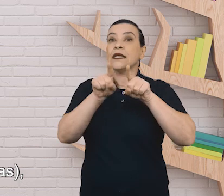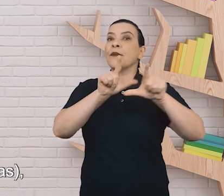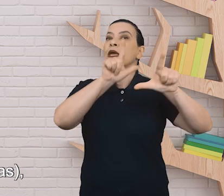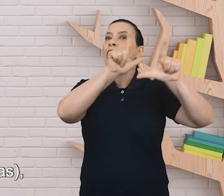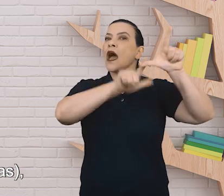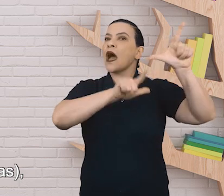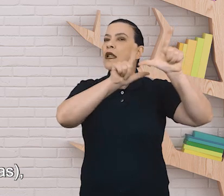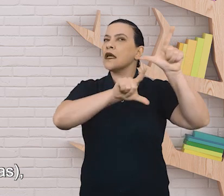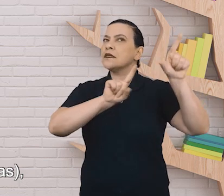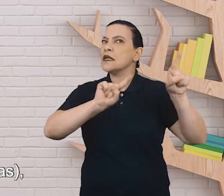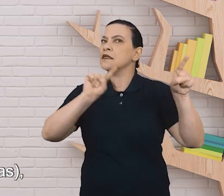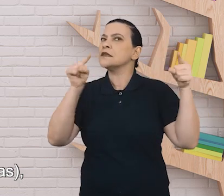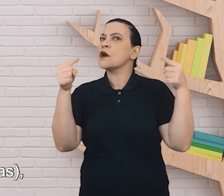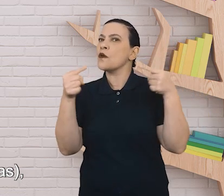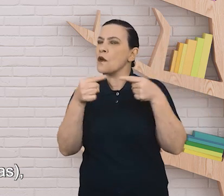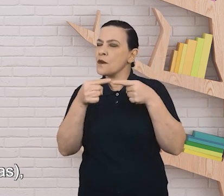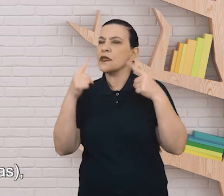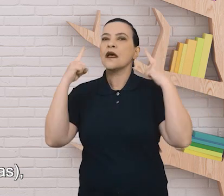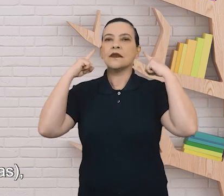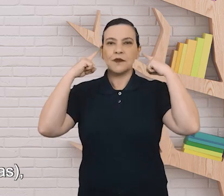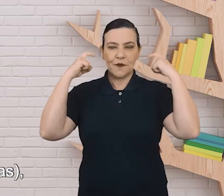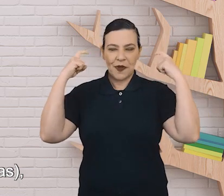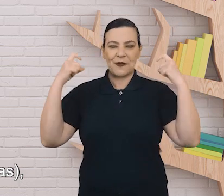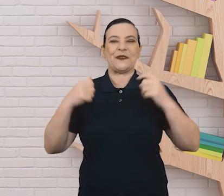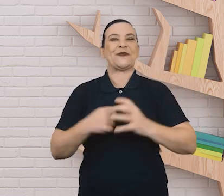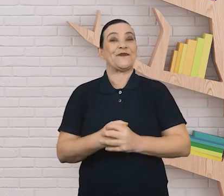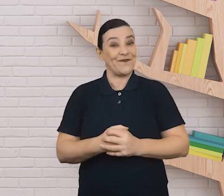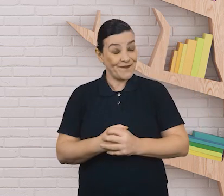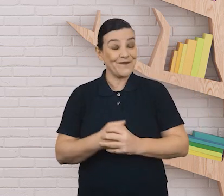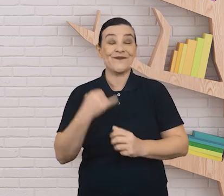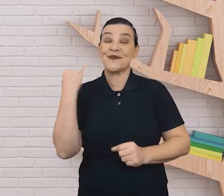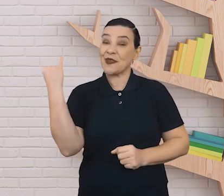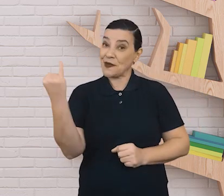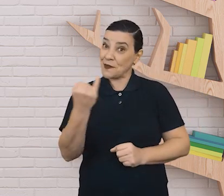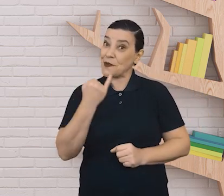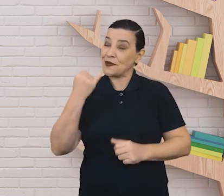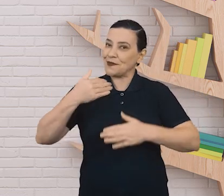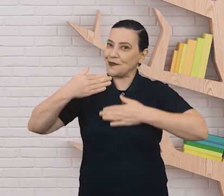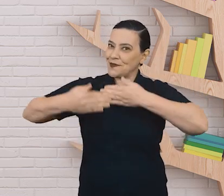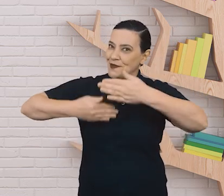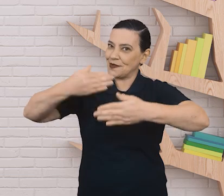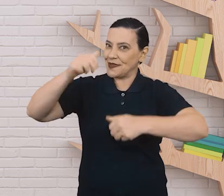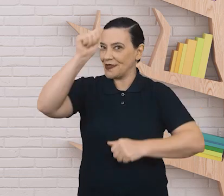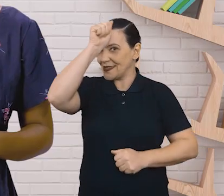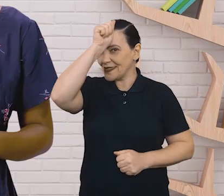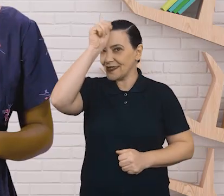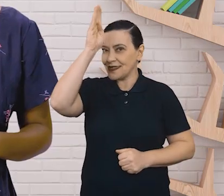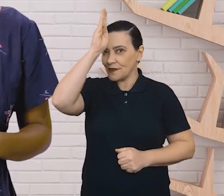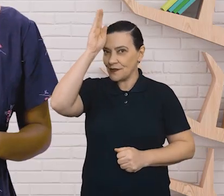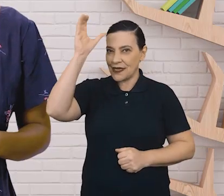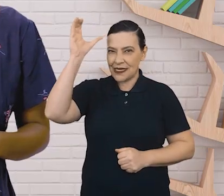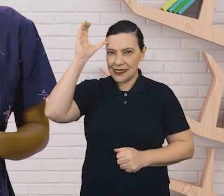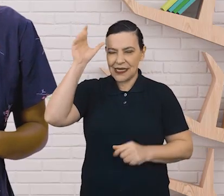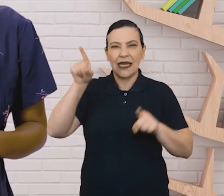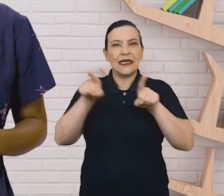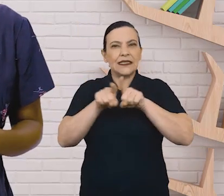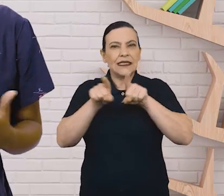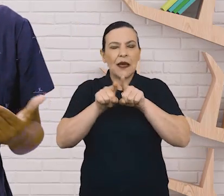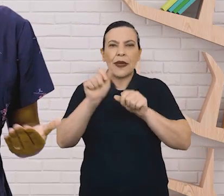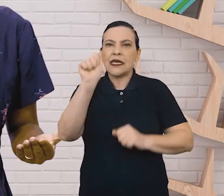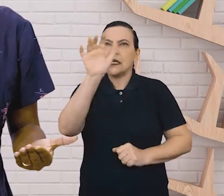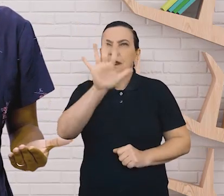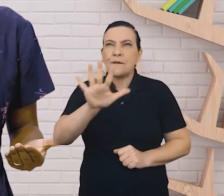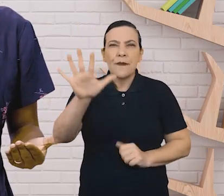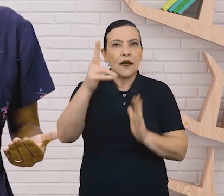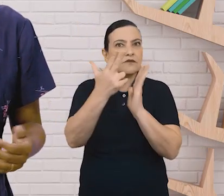fonológica da relação entre os sons e as letras, fundamentais para o processo de alfabetização. A narrativa visual também